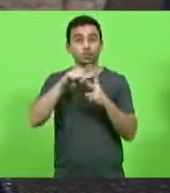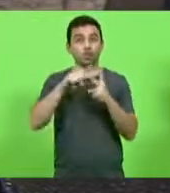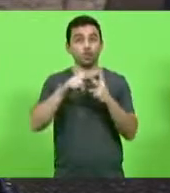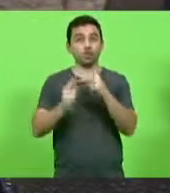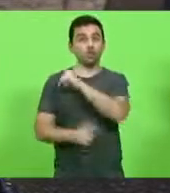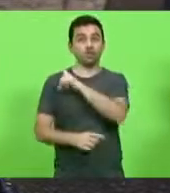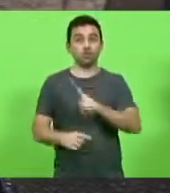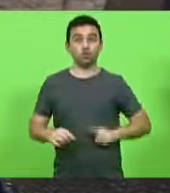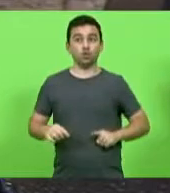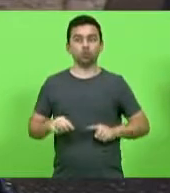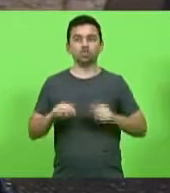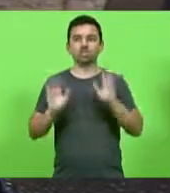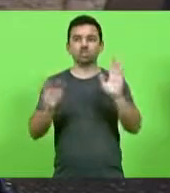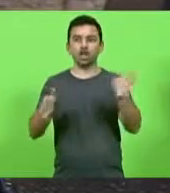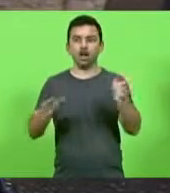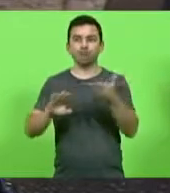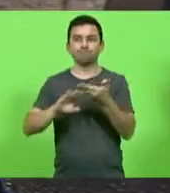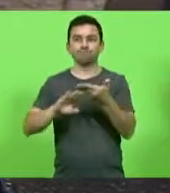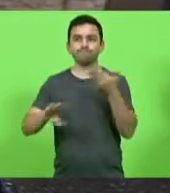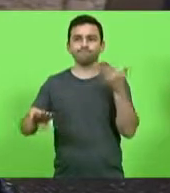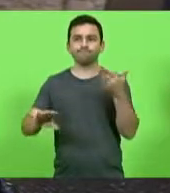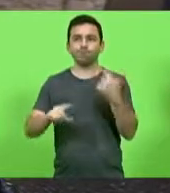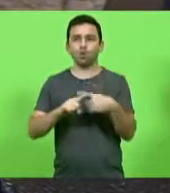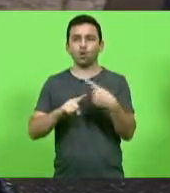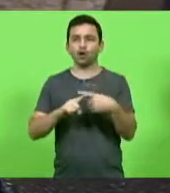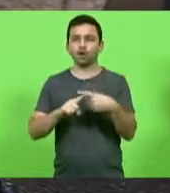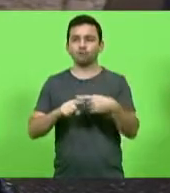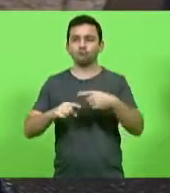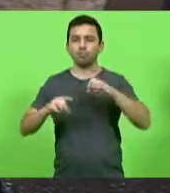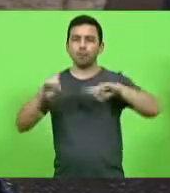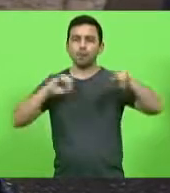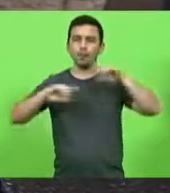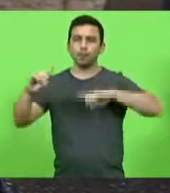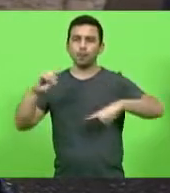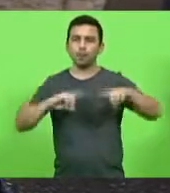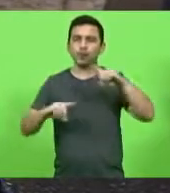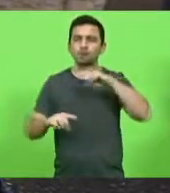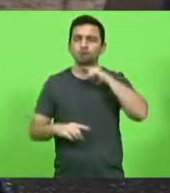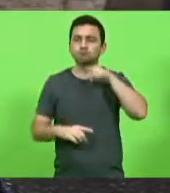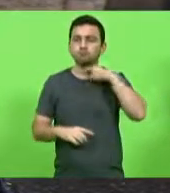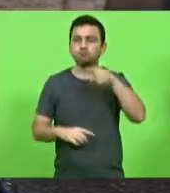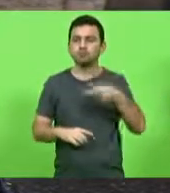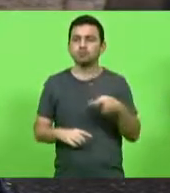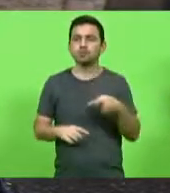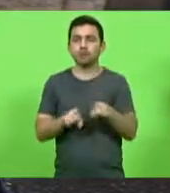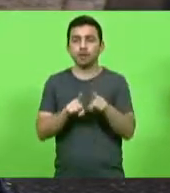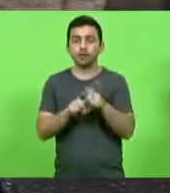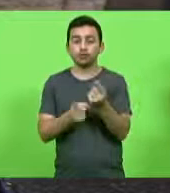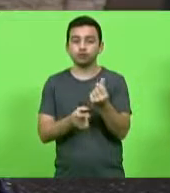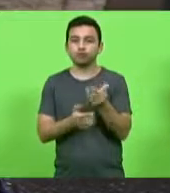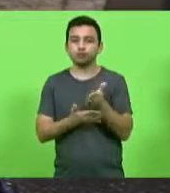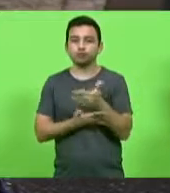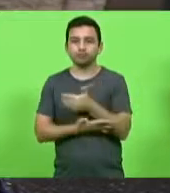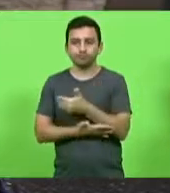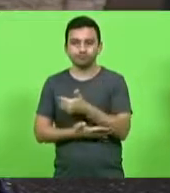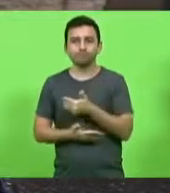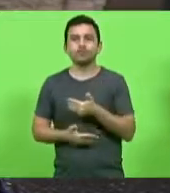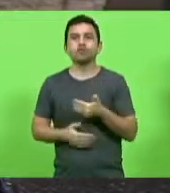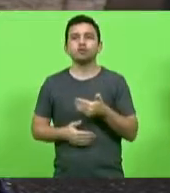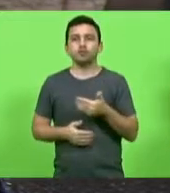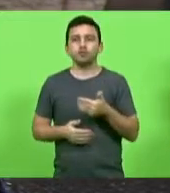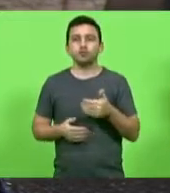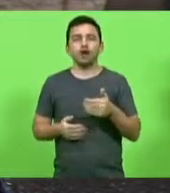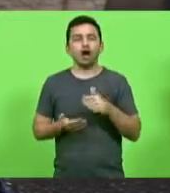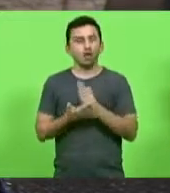afastados por má gestão e desvio de dinheiro, em algum caso, de